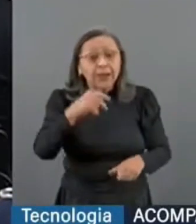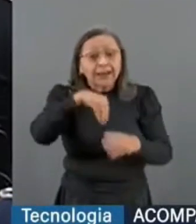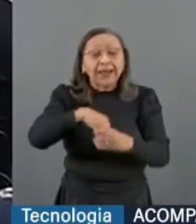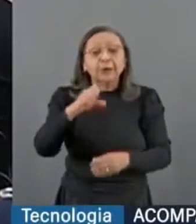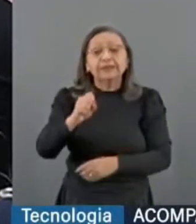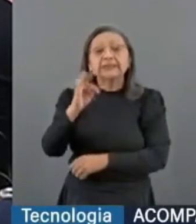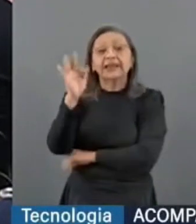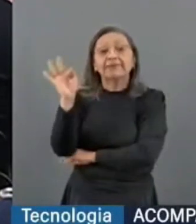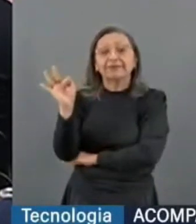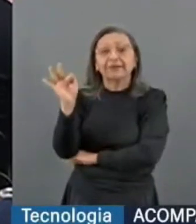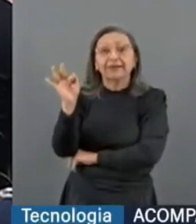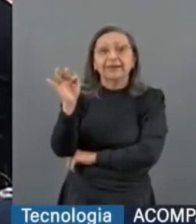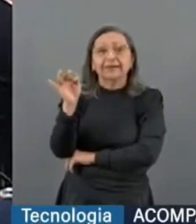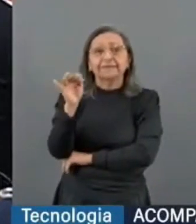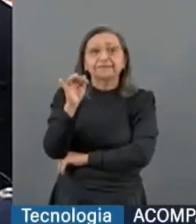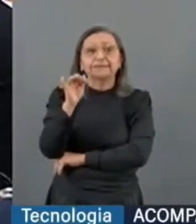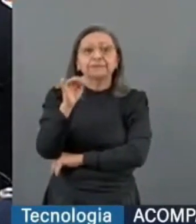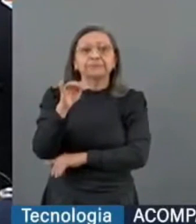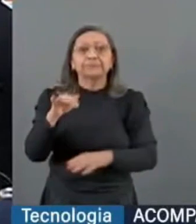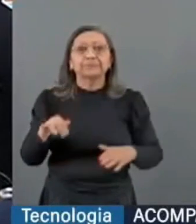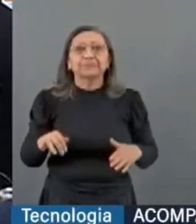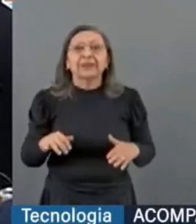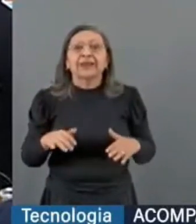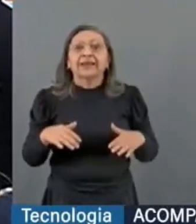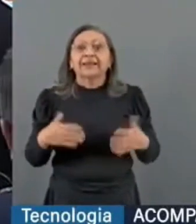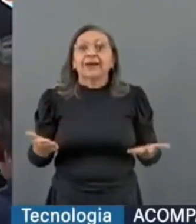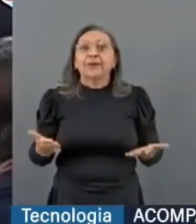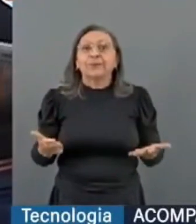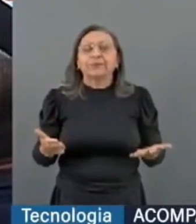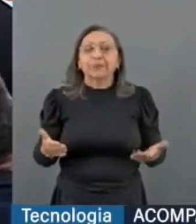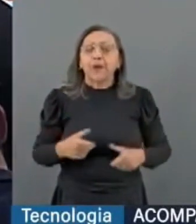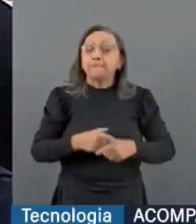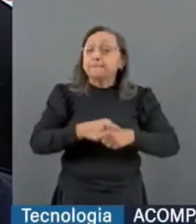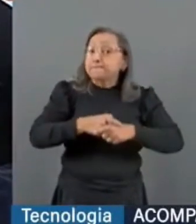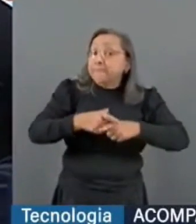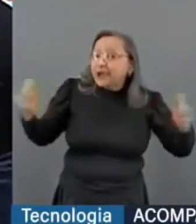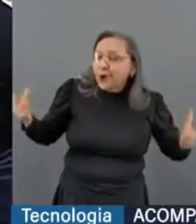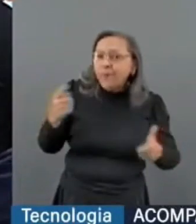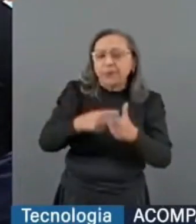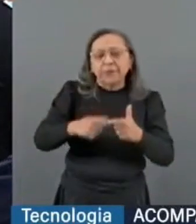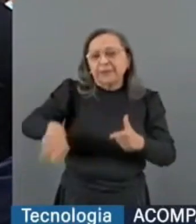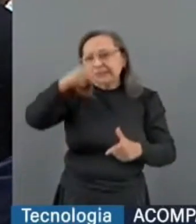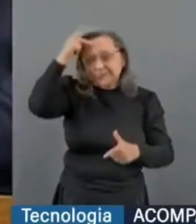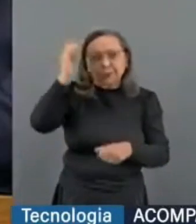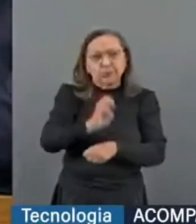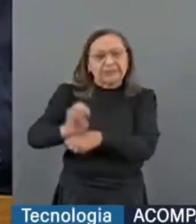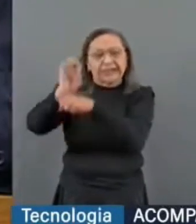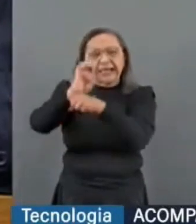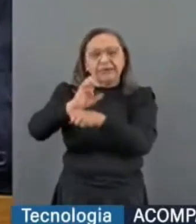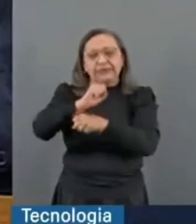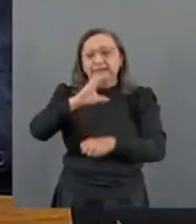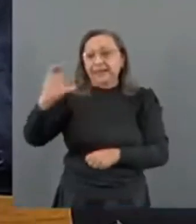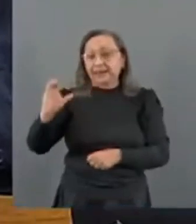Supremo Tribunal Federal. Então, o maior problema do catarinense, das pessoas de direita,